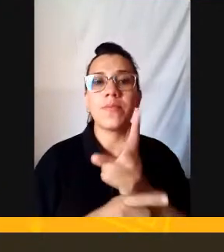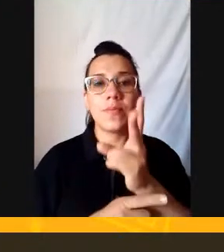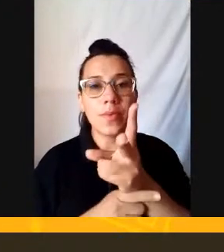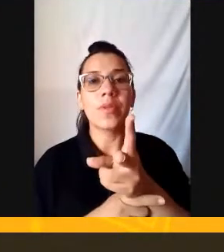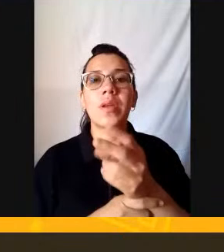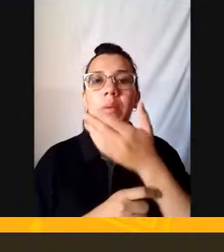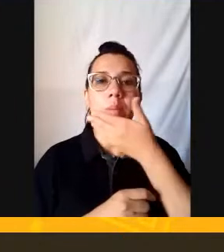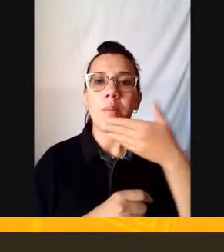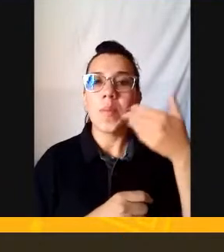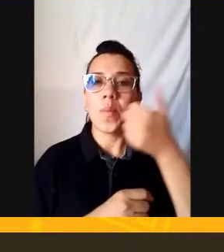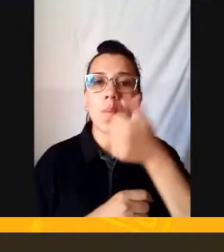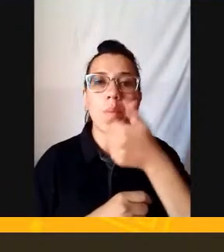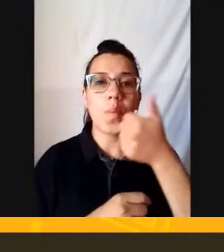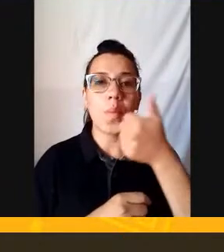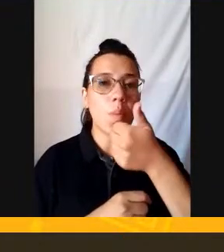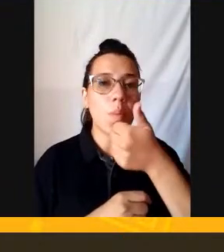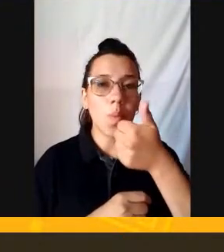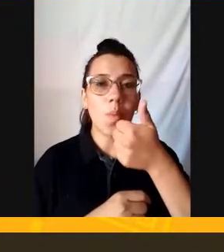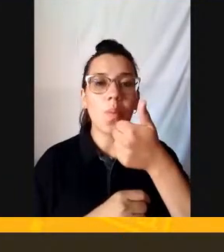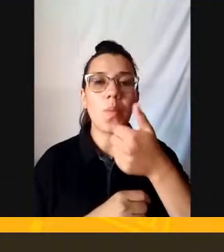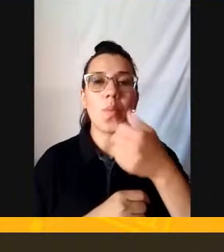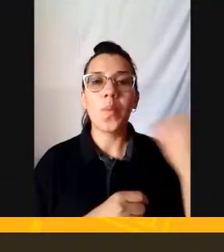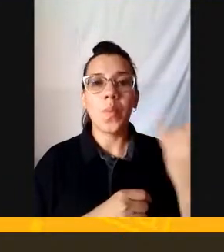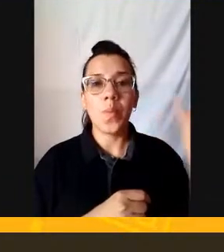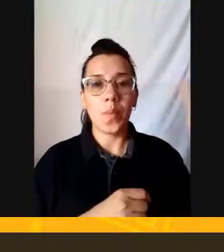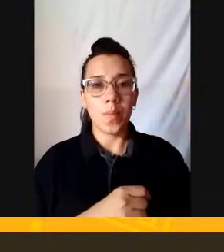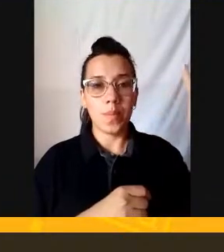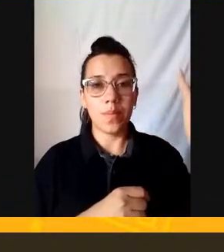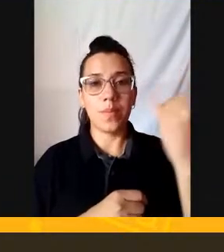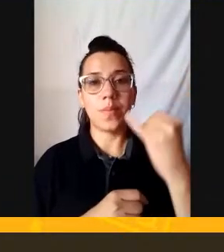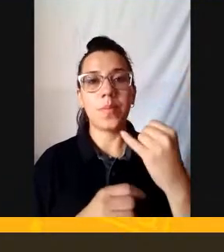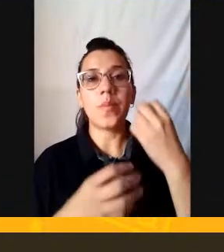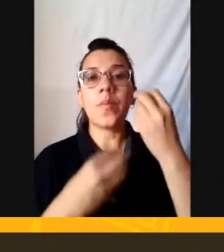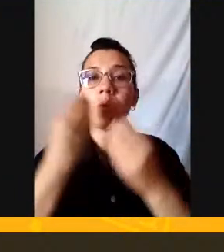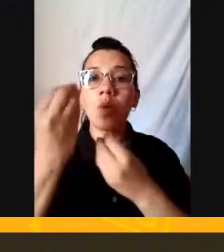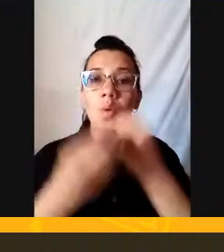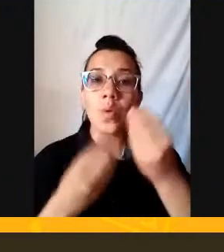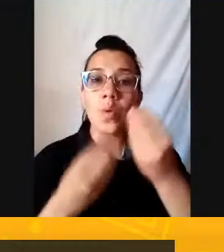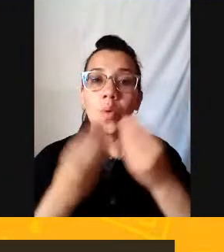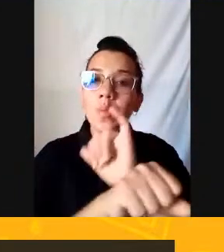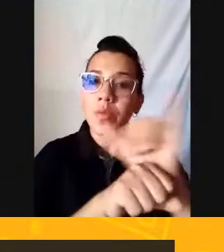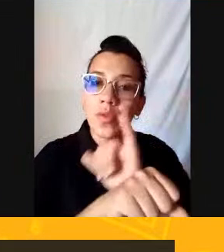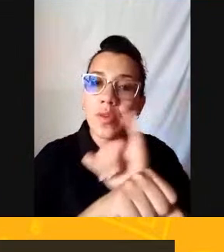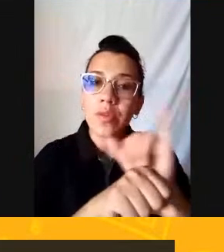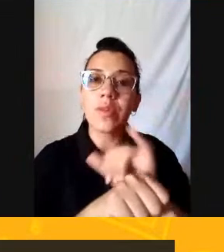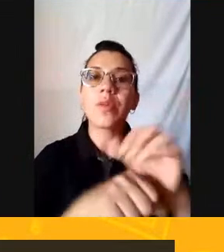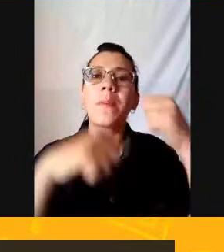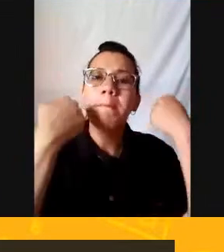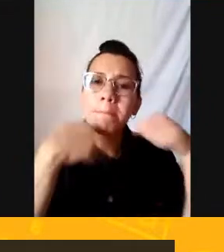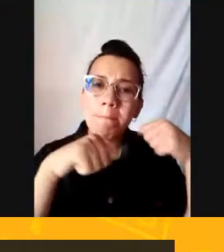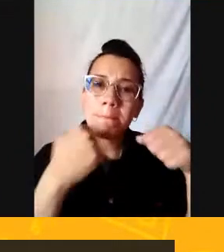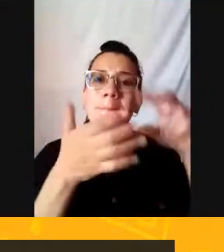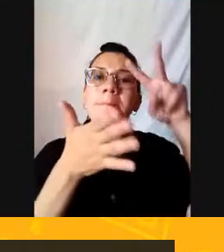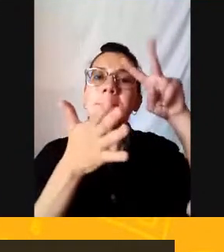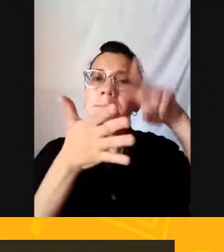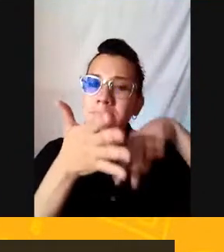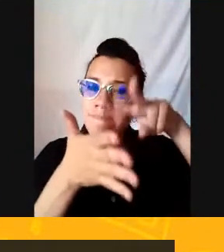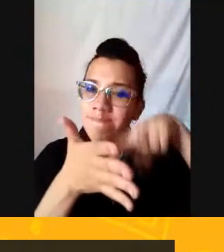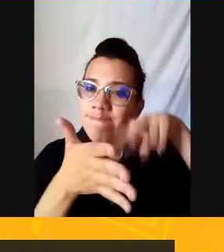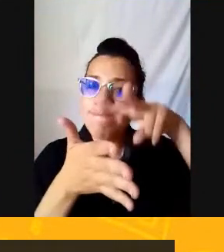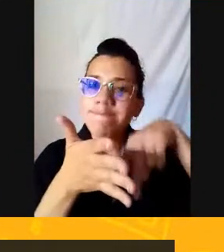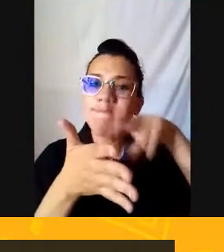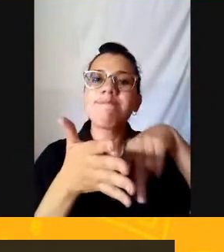Como estratégia mesmo É leitura Leitura Leiam muitos textos Tentem descobrir O